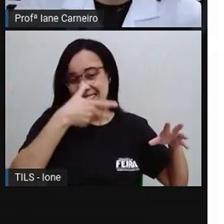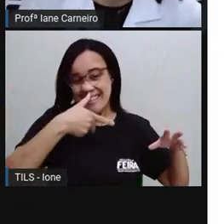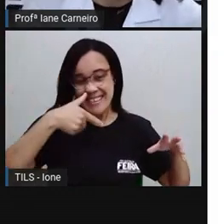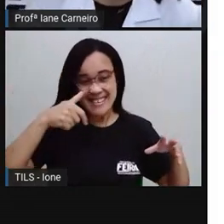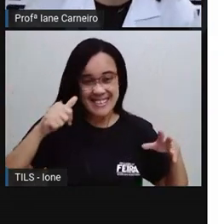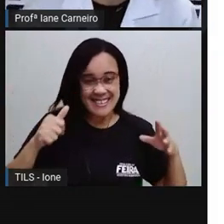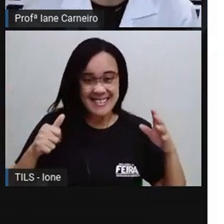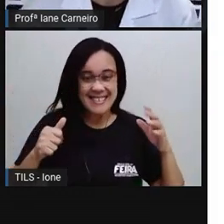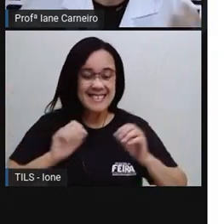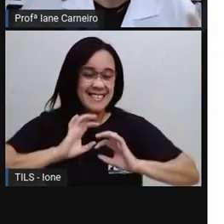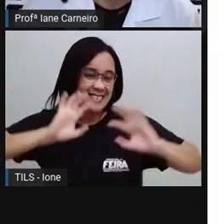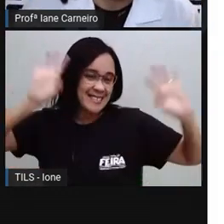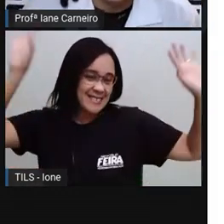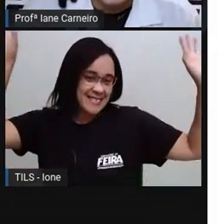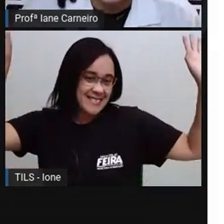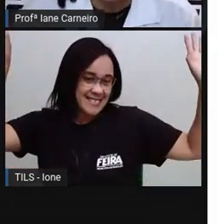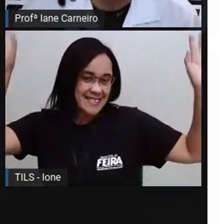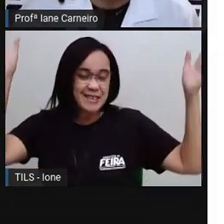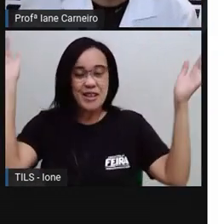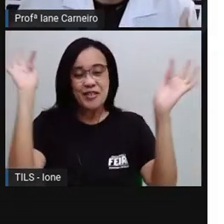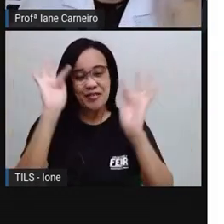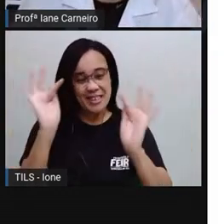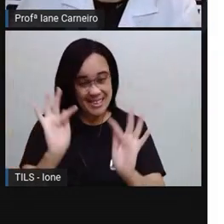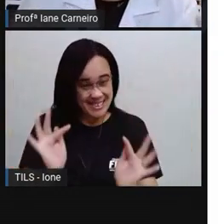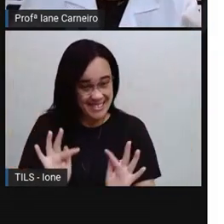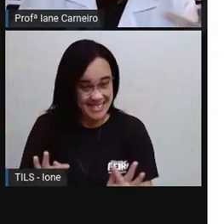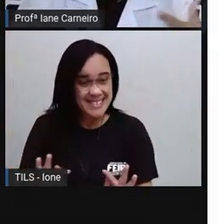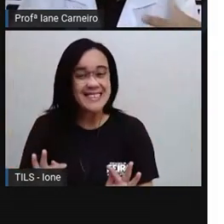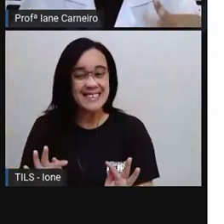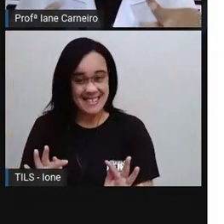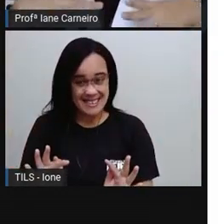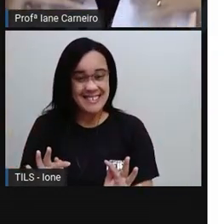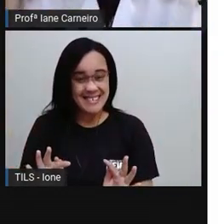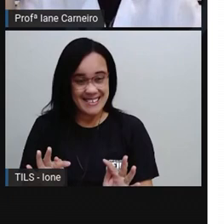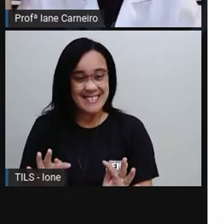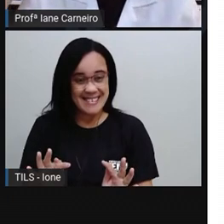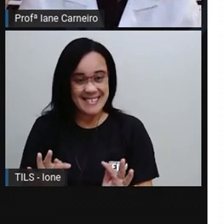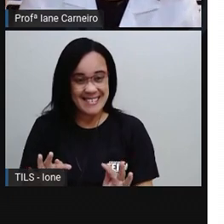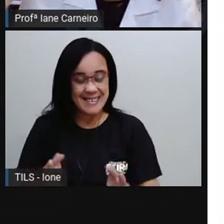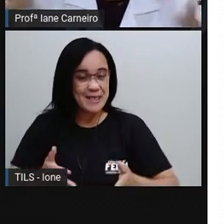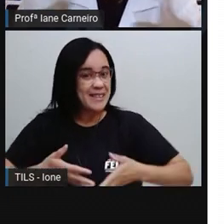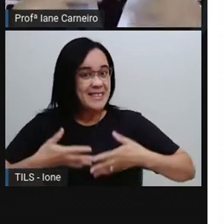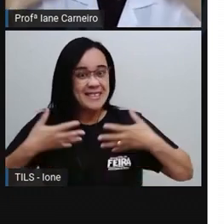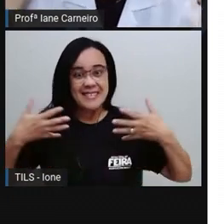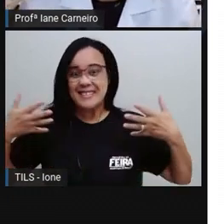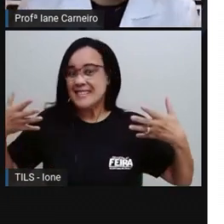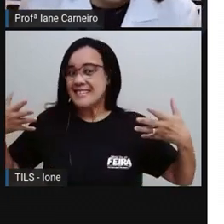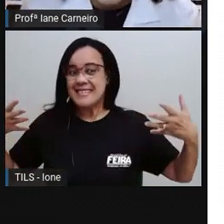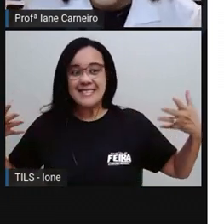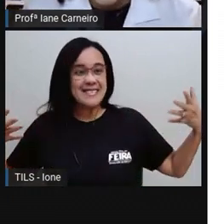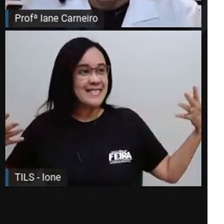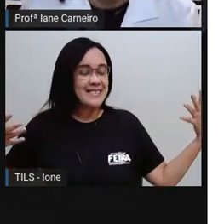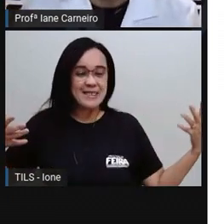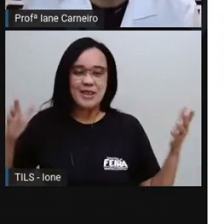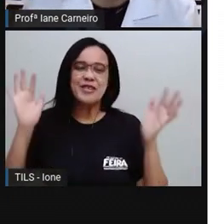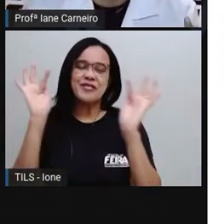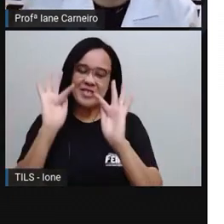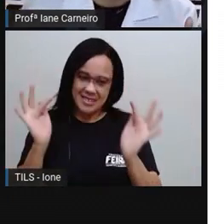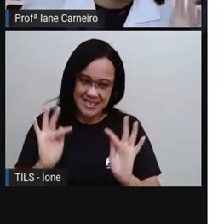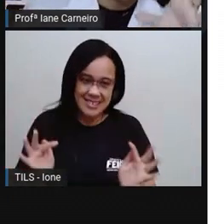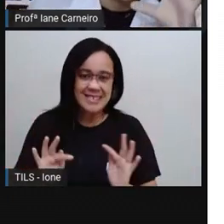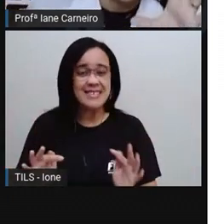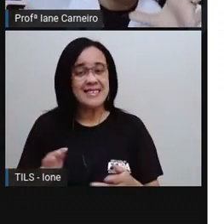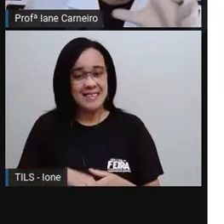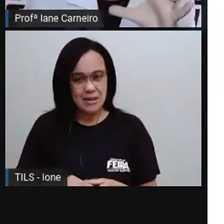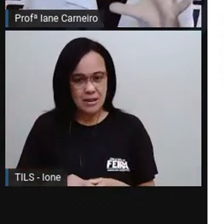abertos, ó, ela tá feliz, né? E ó como ela tá, né, assim, demonstrando essa felicidade, né? E o